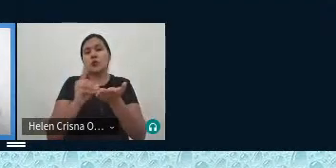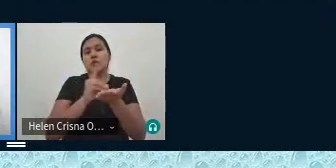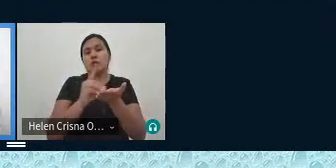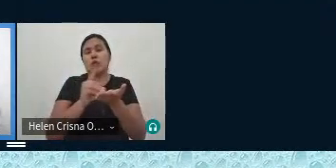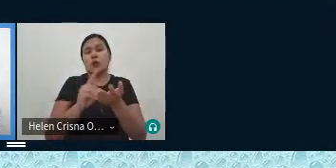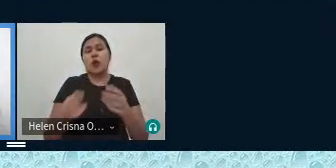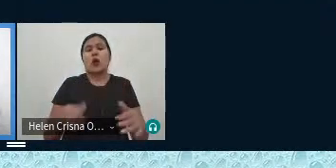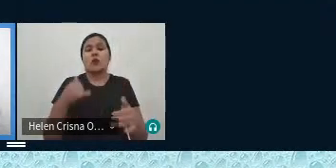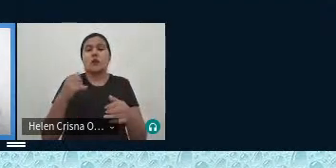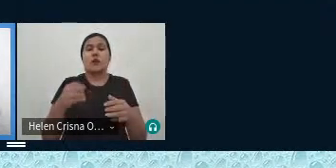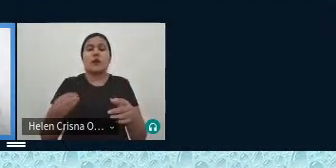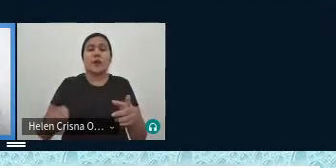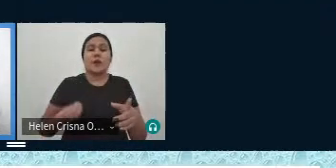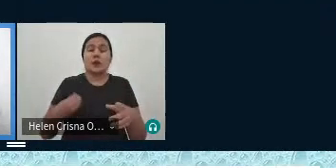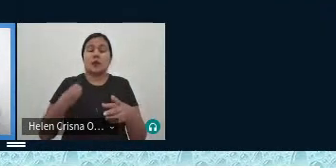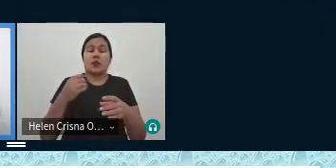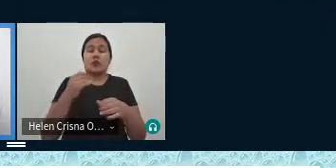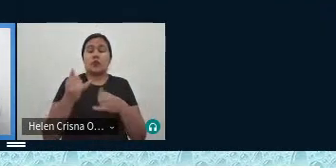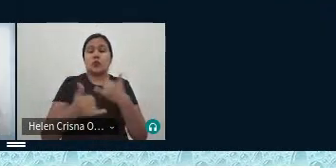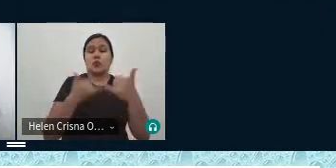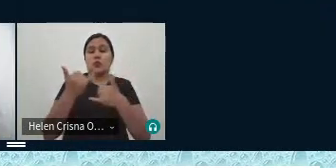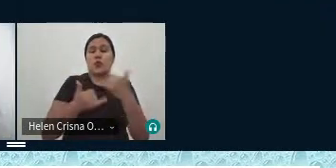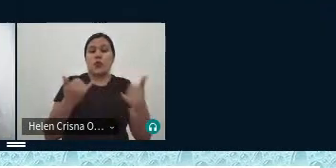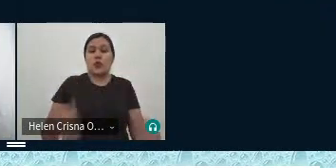esse jogo saia de dentro da boiuna